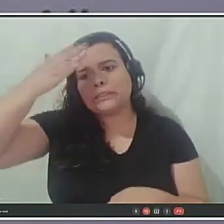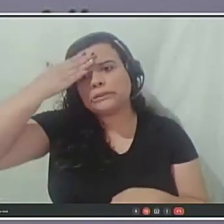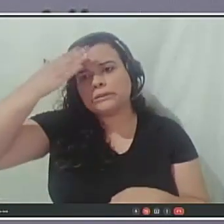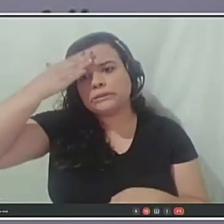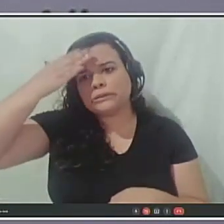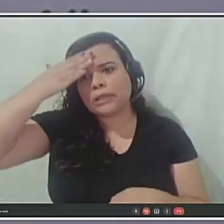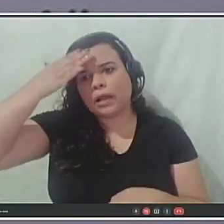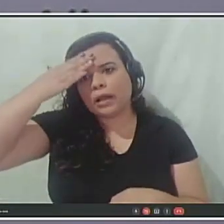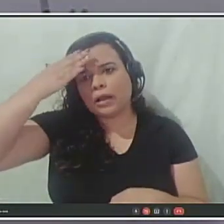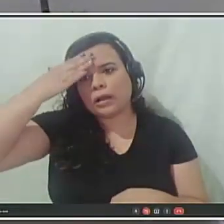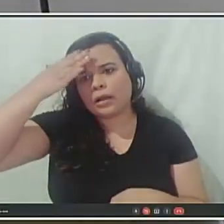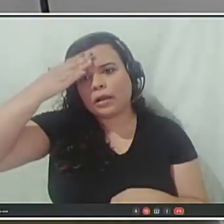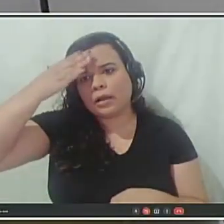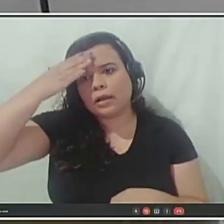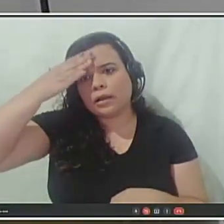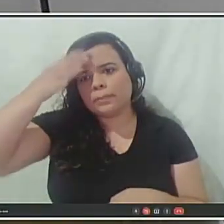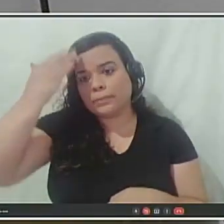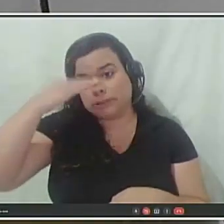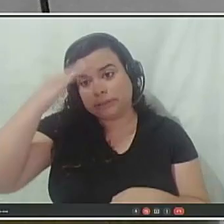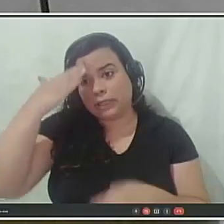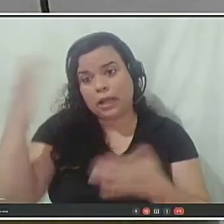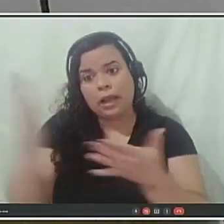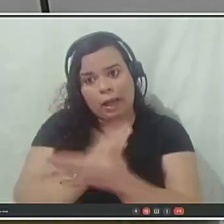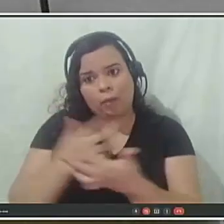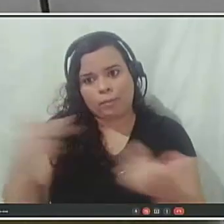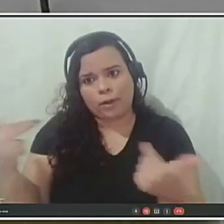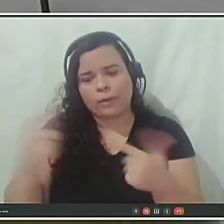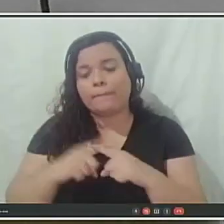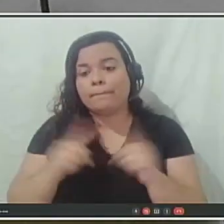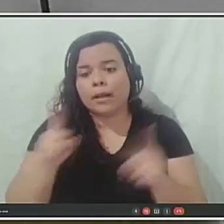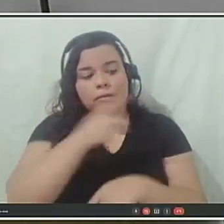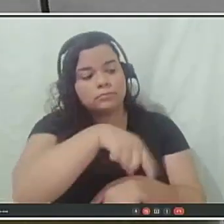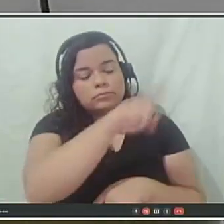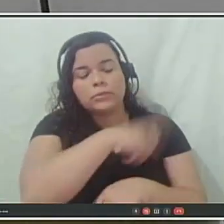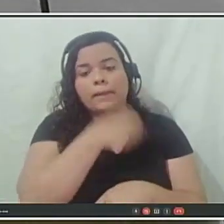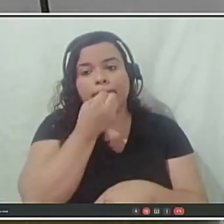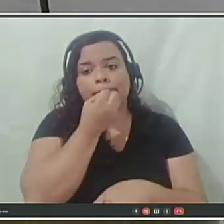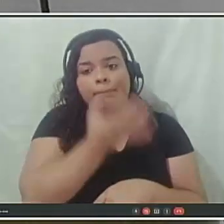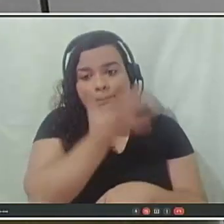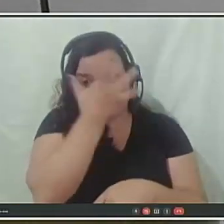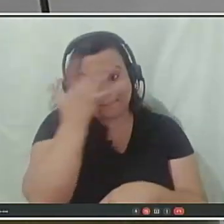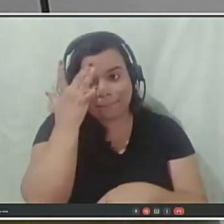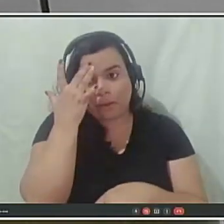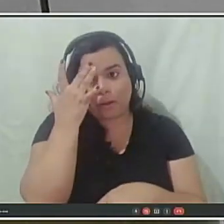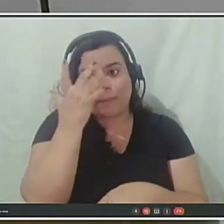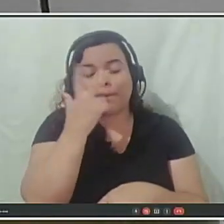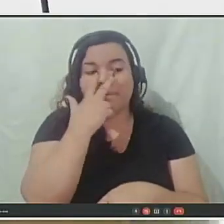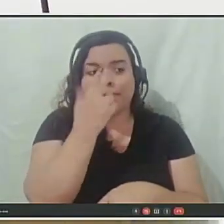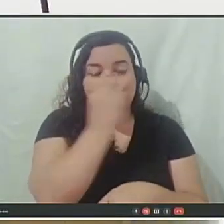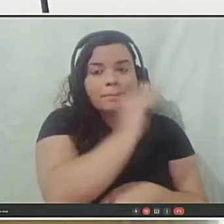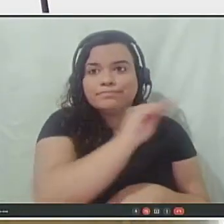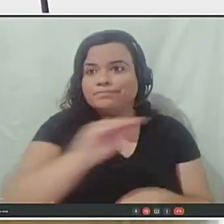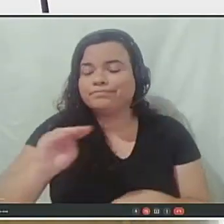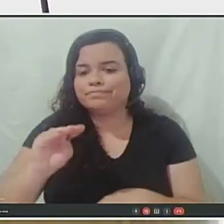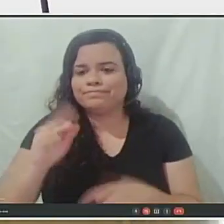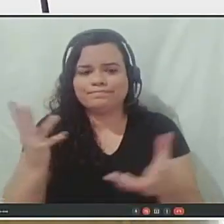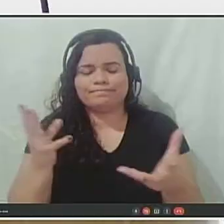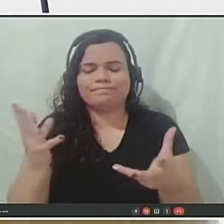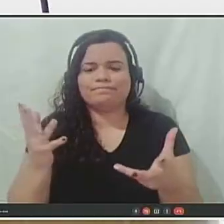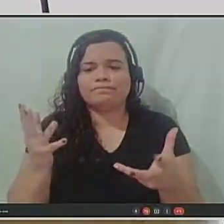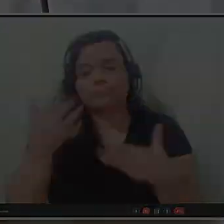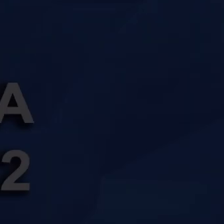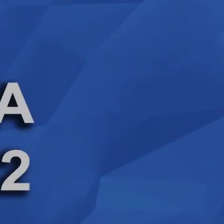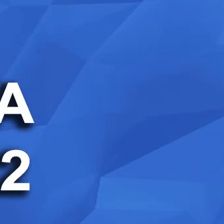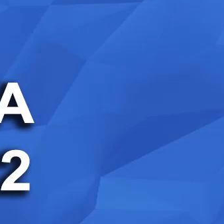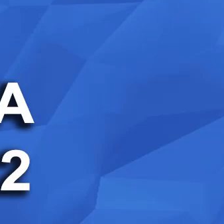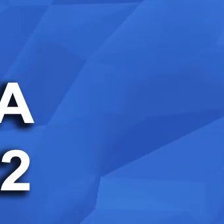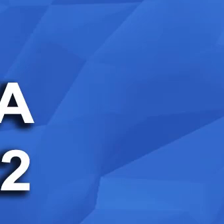os bons ignoraram. É só uma reflexão. Muito obrigado pela atenção, tenham todos uma boa noite.